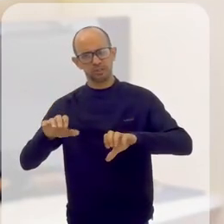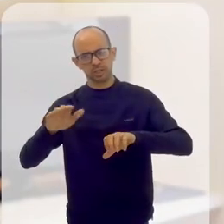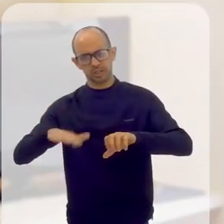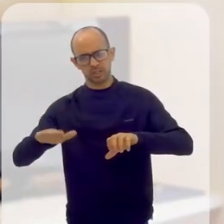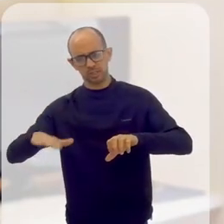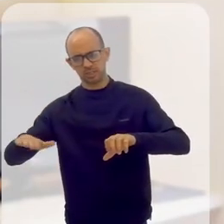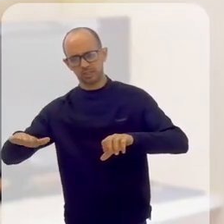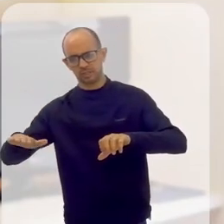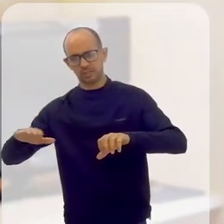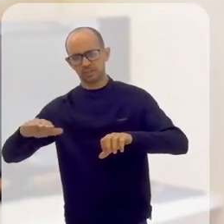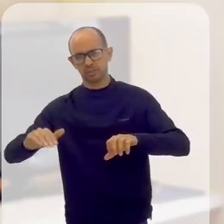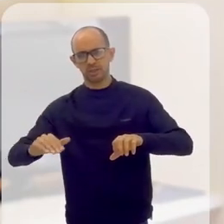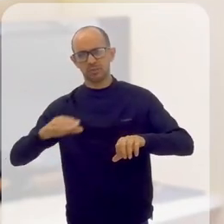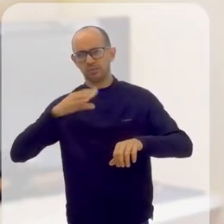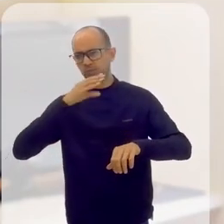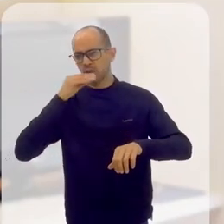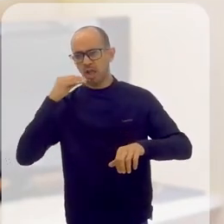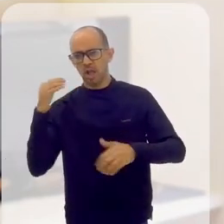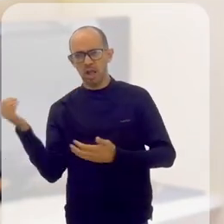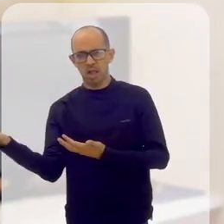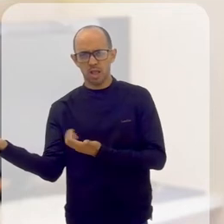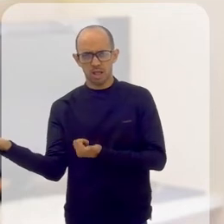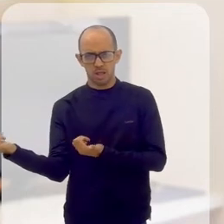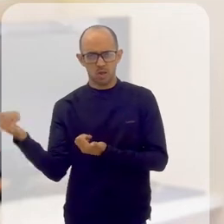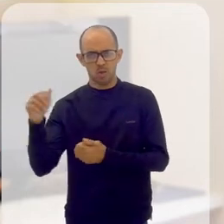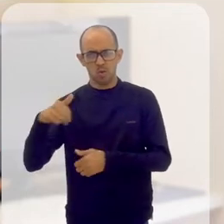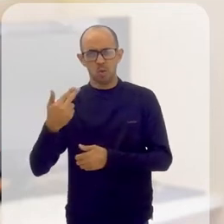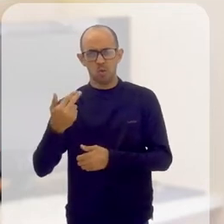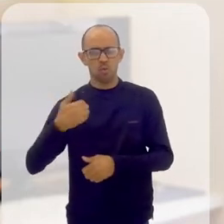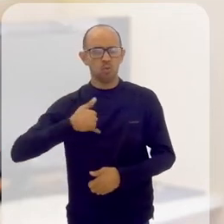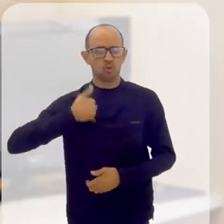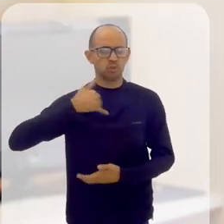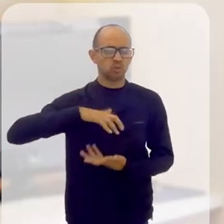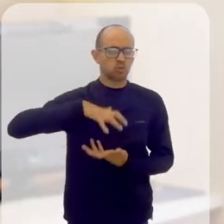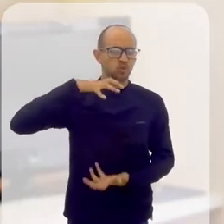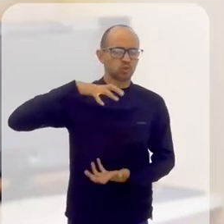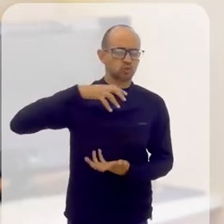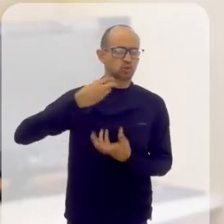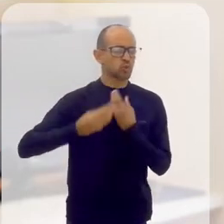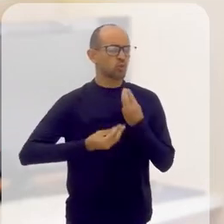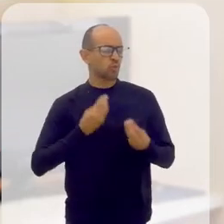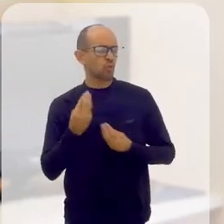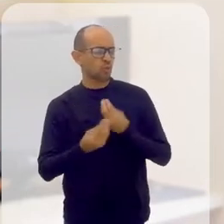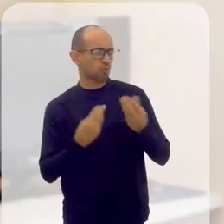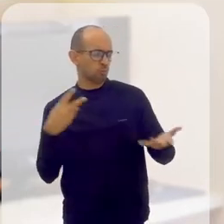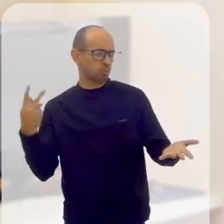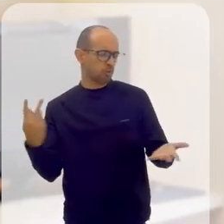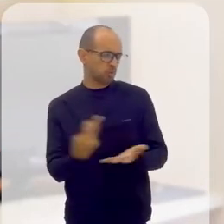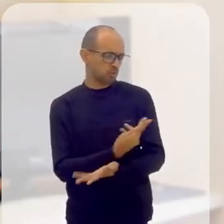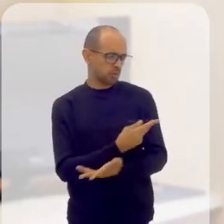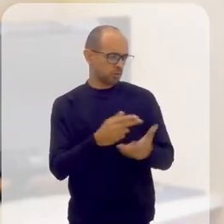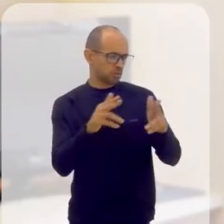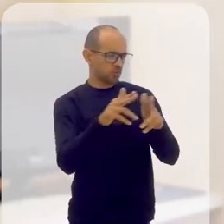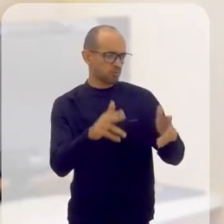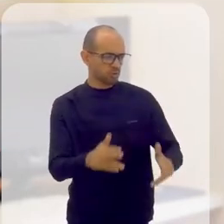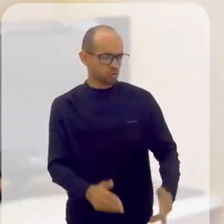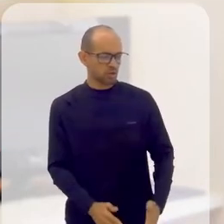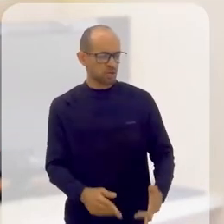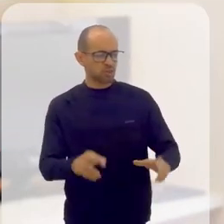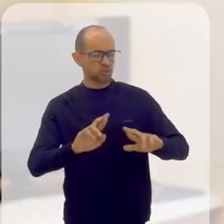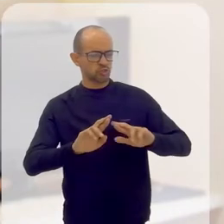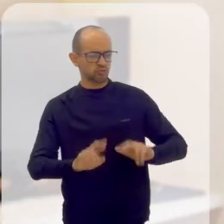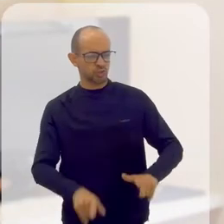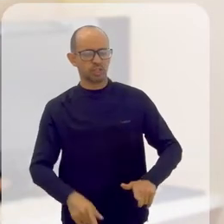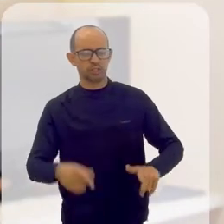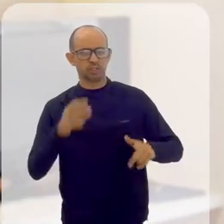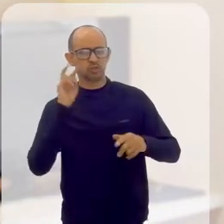e aí pegar um adolescente, de repente um idoso em sala de aula fazendo teatro, mostrando personagens diferentes,